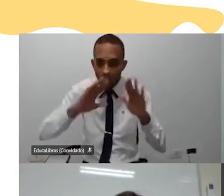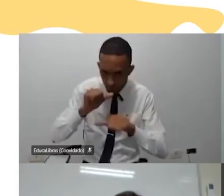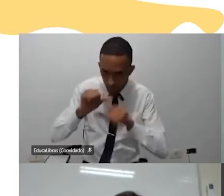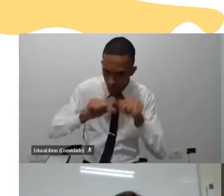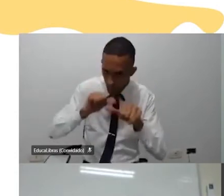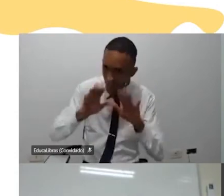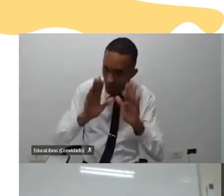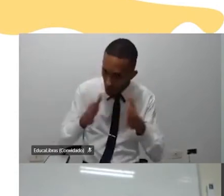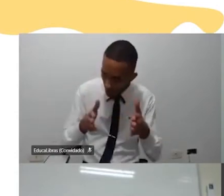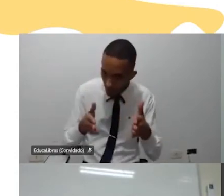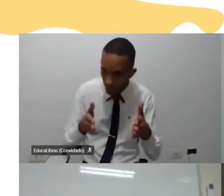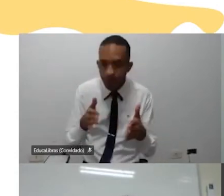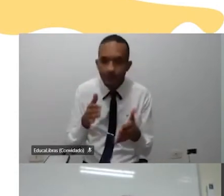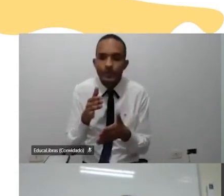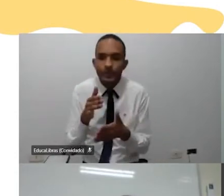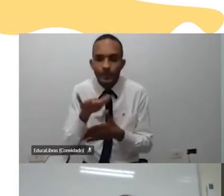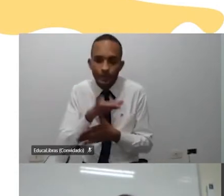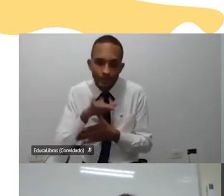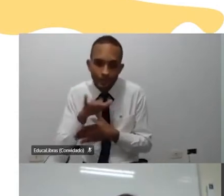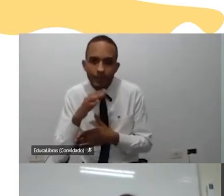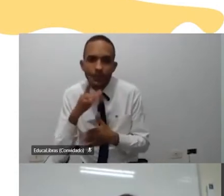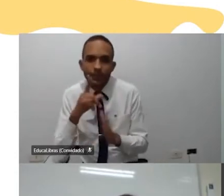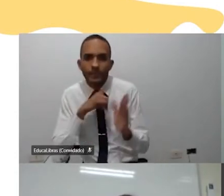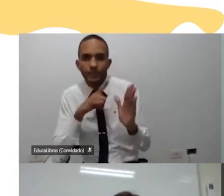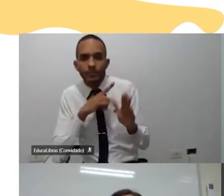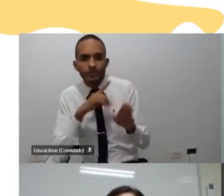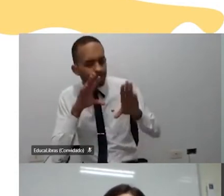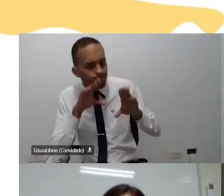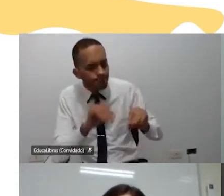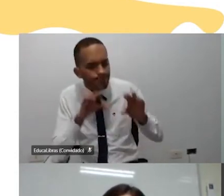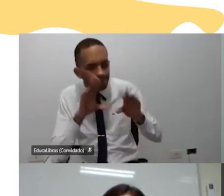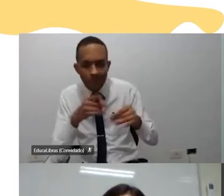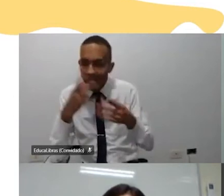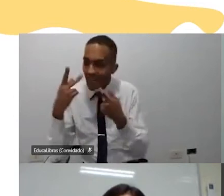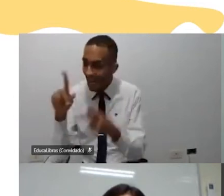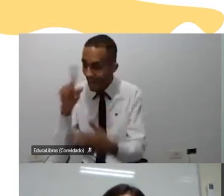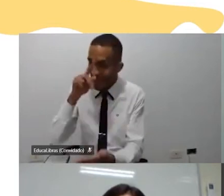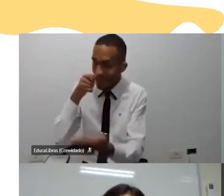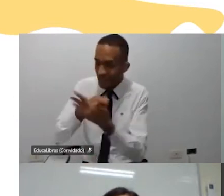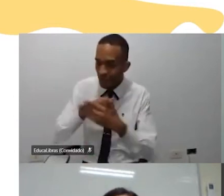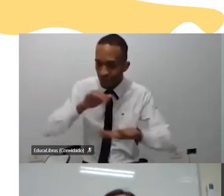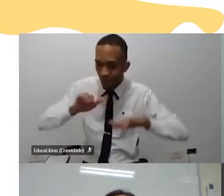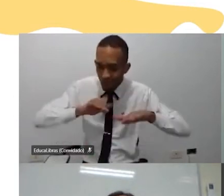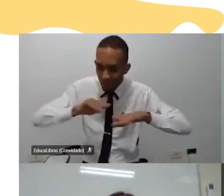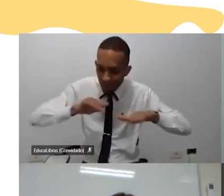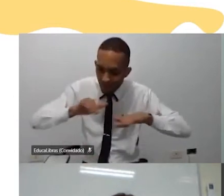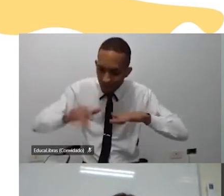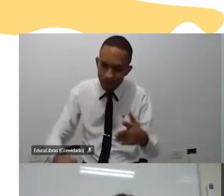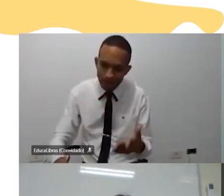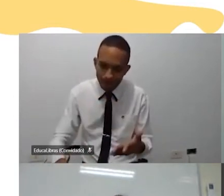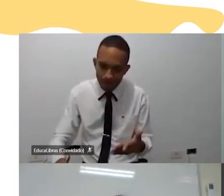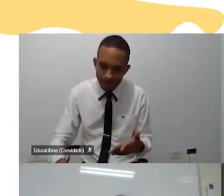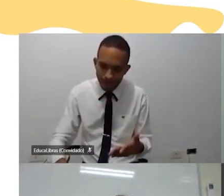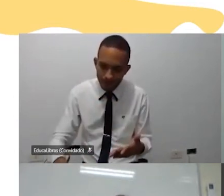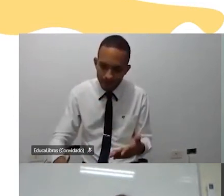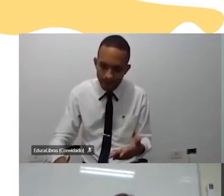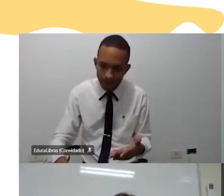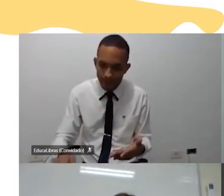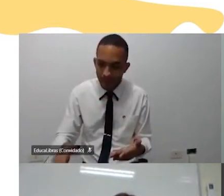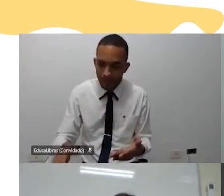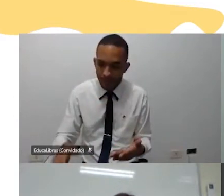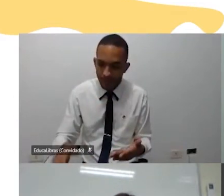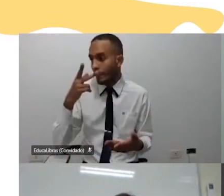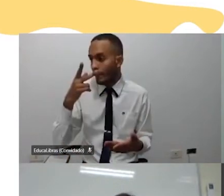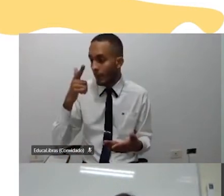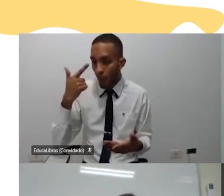transformação de eles colocaram a mão na massa, onde eles lideraram esse movimento, nunca mais ninguém